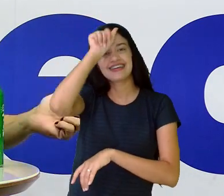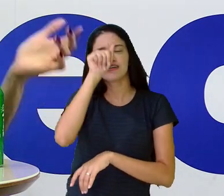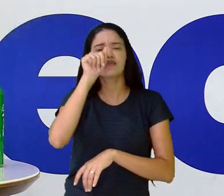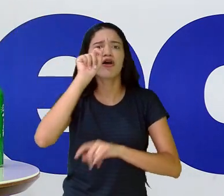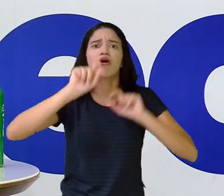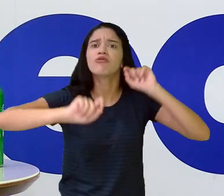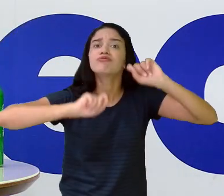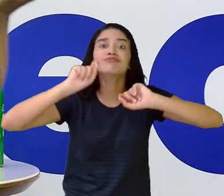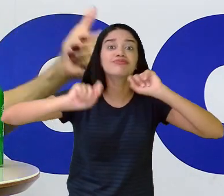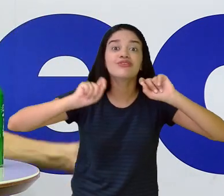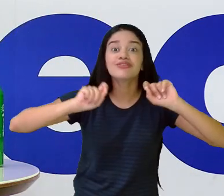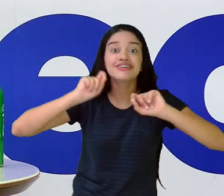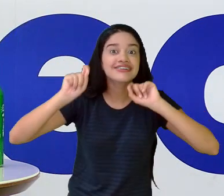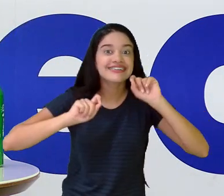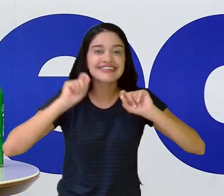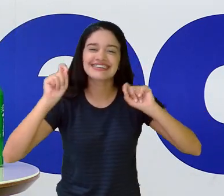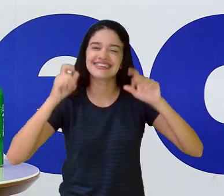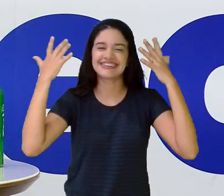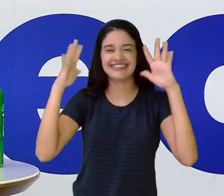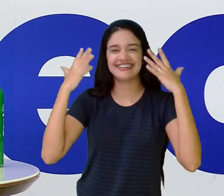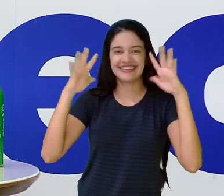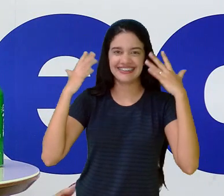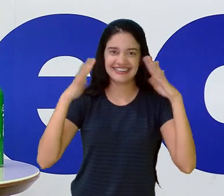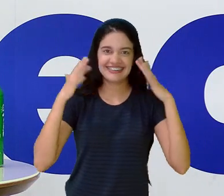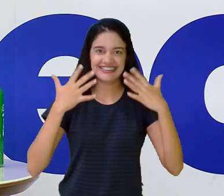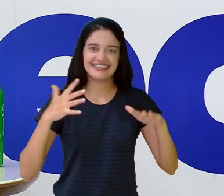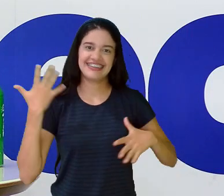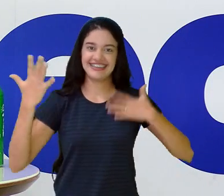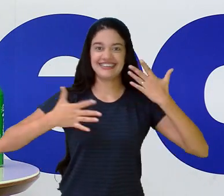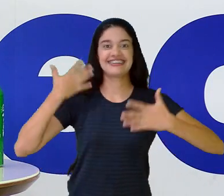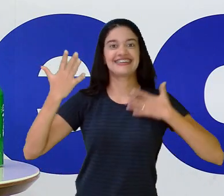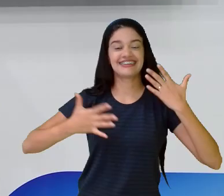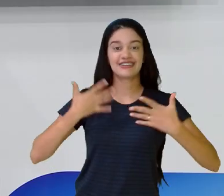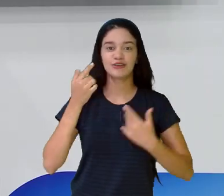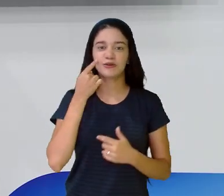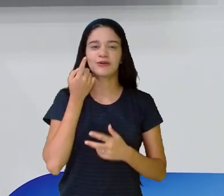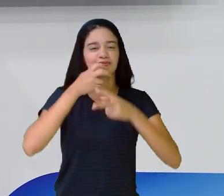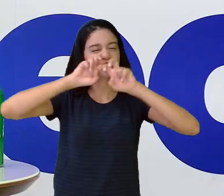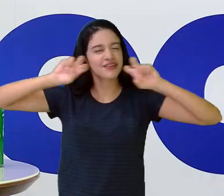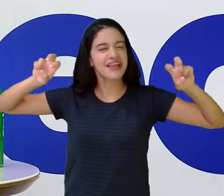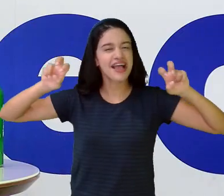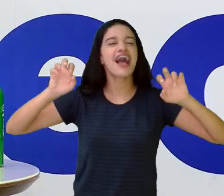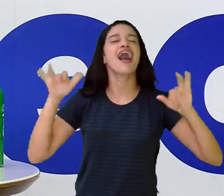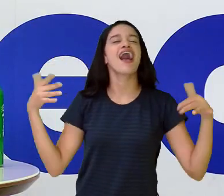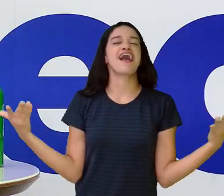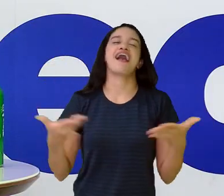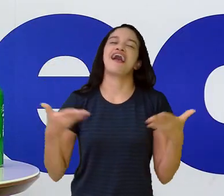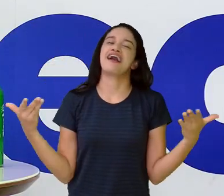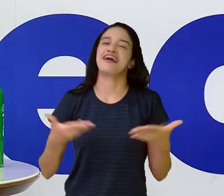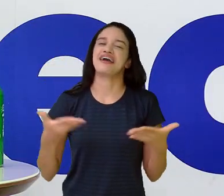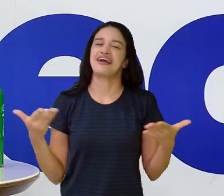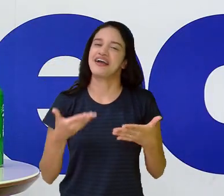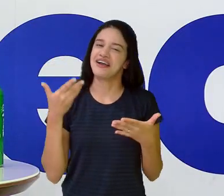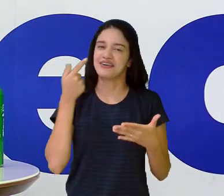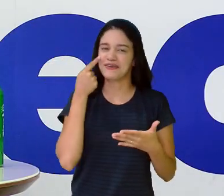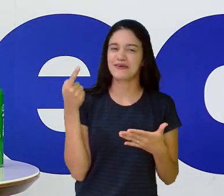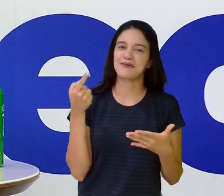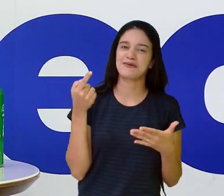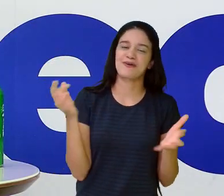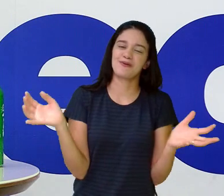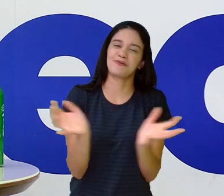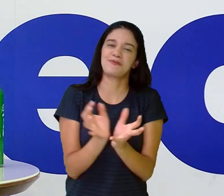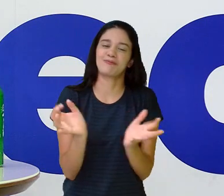cadê você? Você vem assim embora alegrar a nossa aula, meu filho! Agora o time está completo!